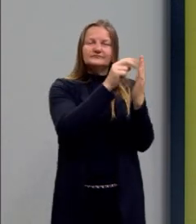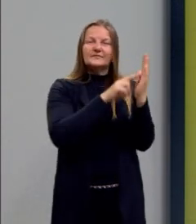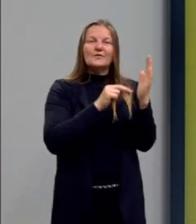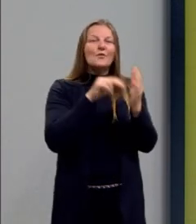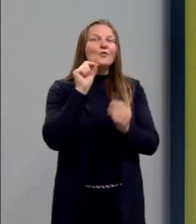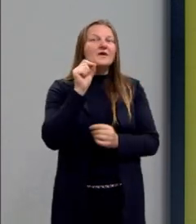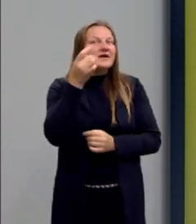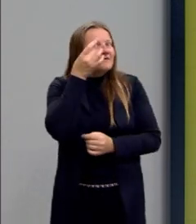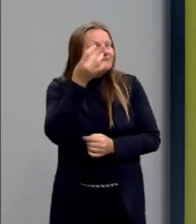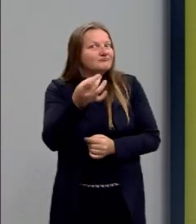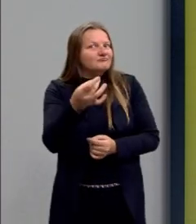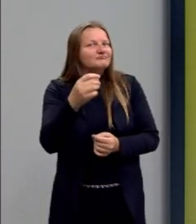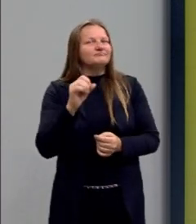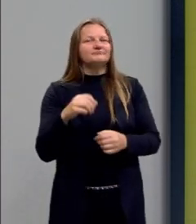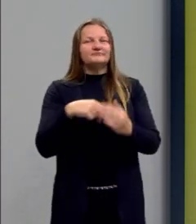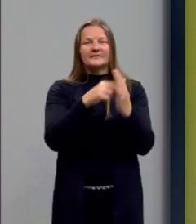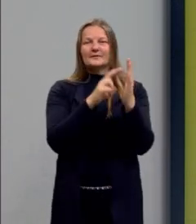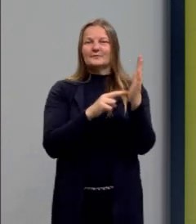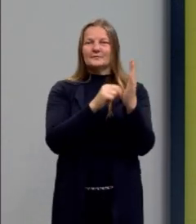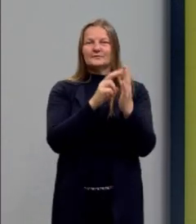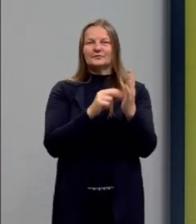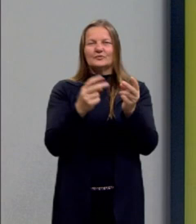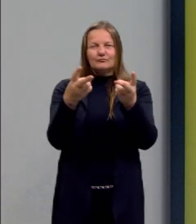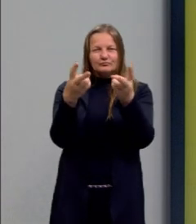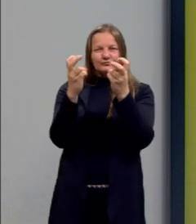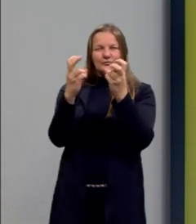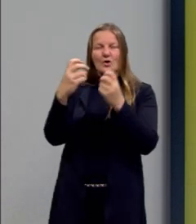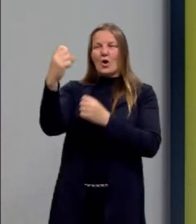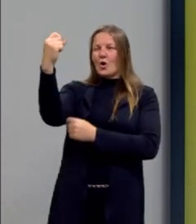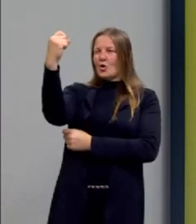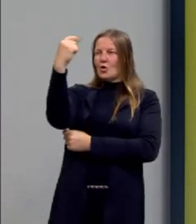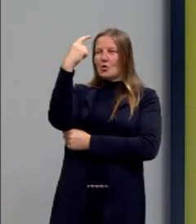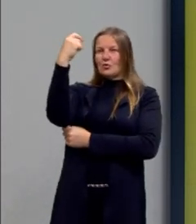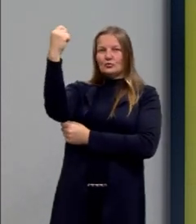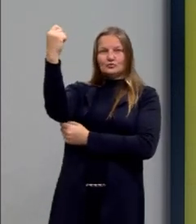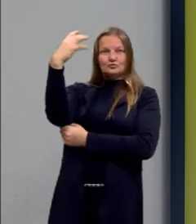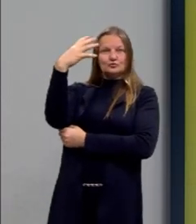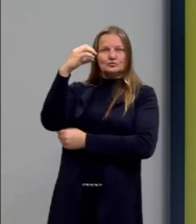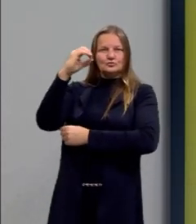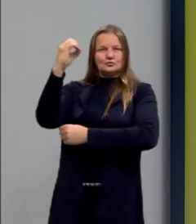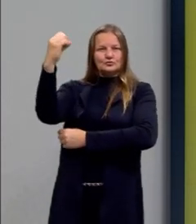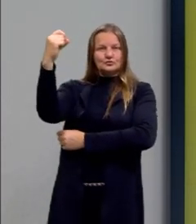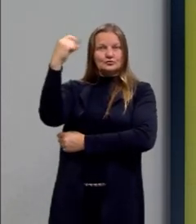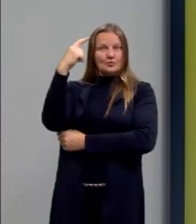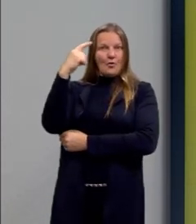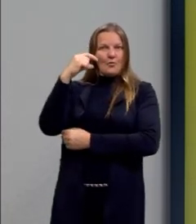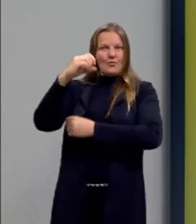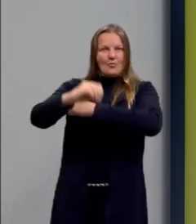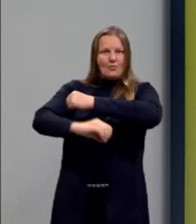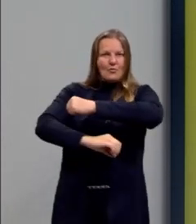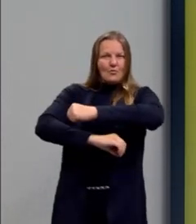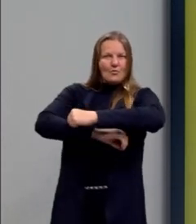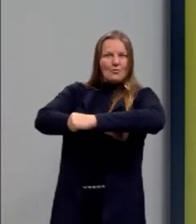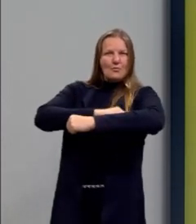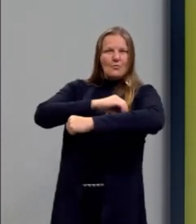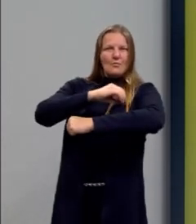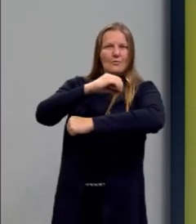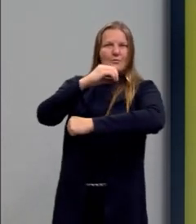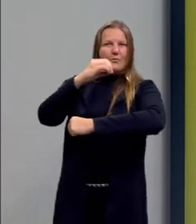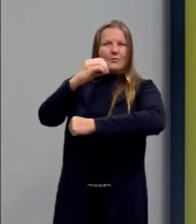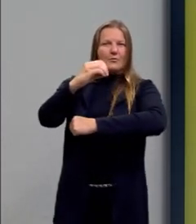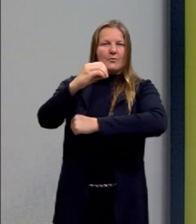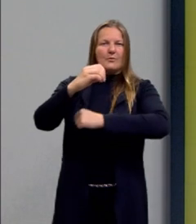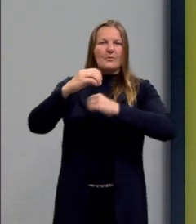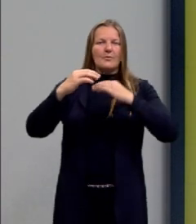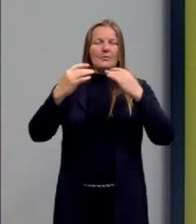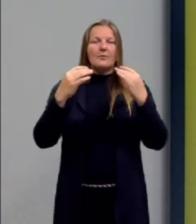interessava para a pintura era captar a luz do sol e o quanto essa luz do sol interferia nas